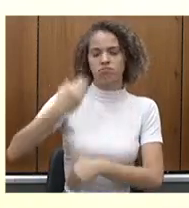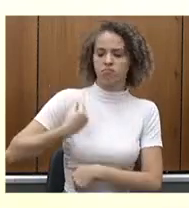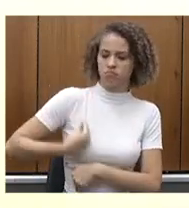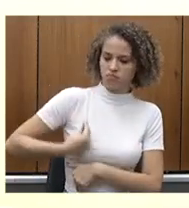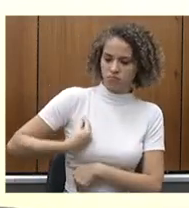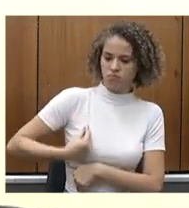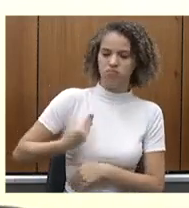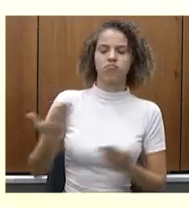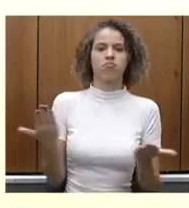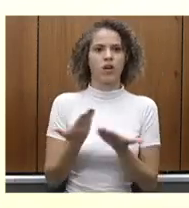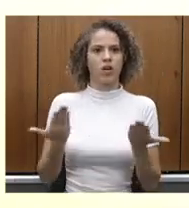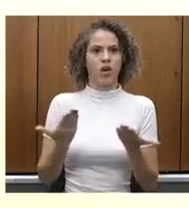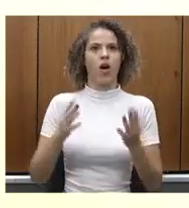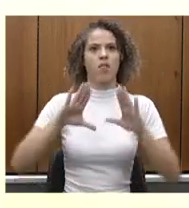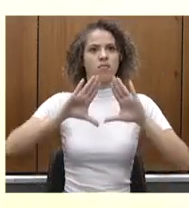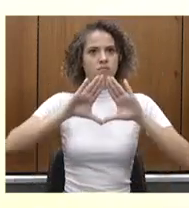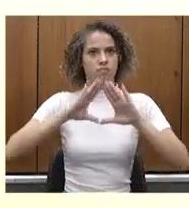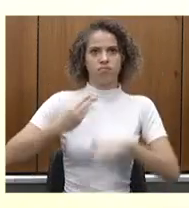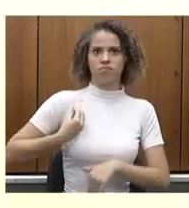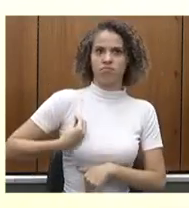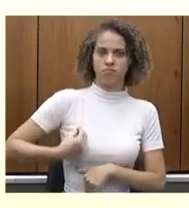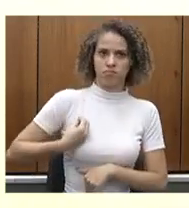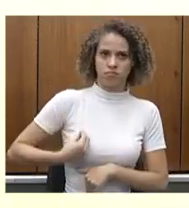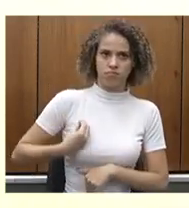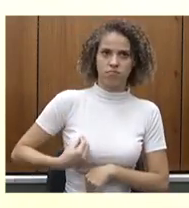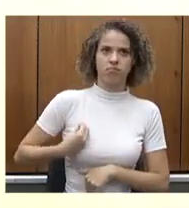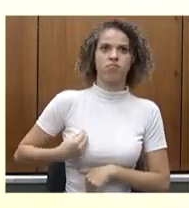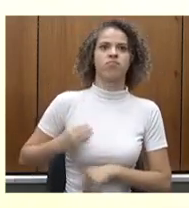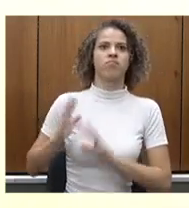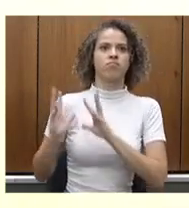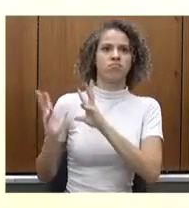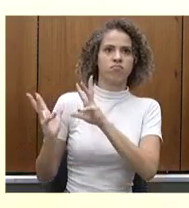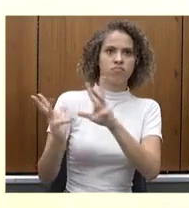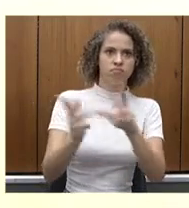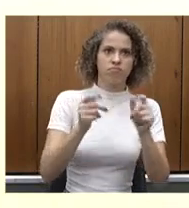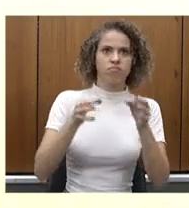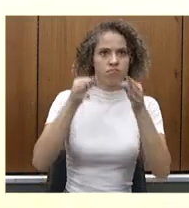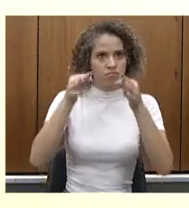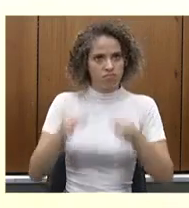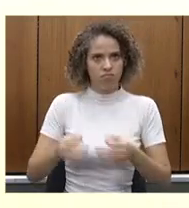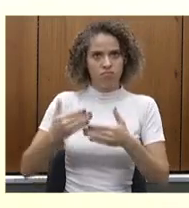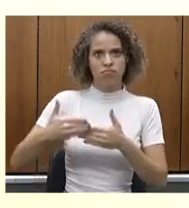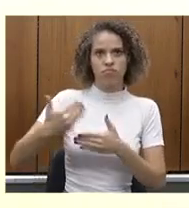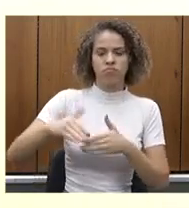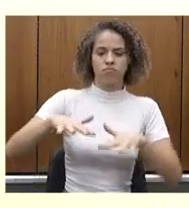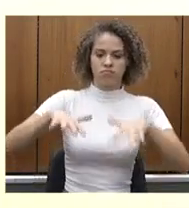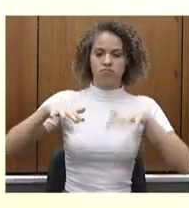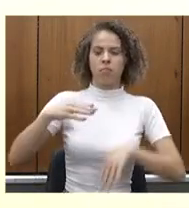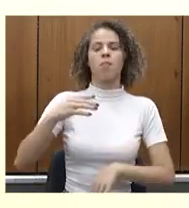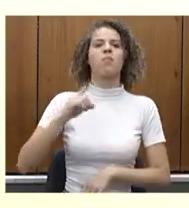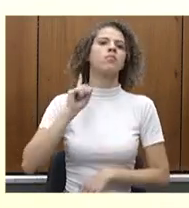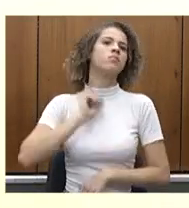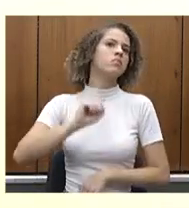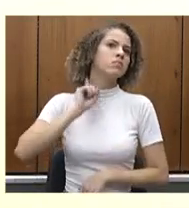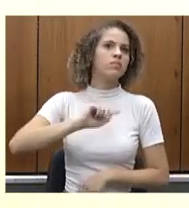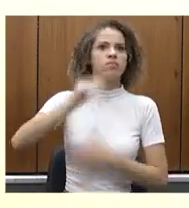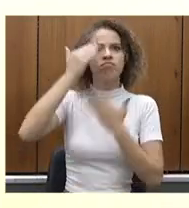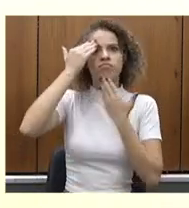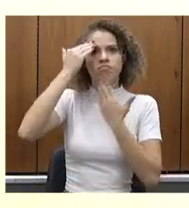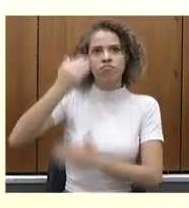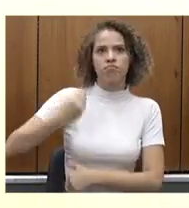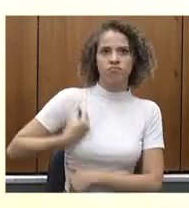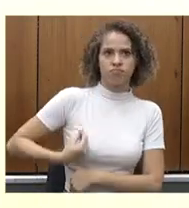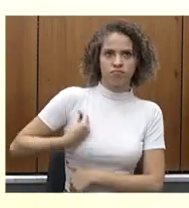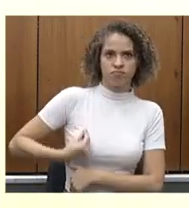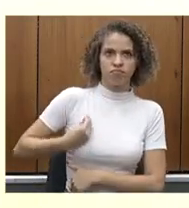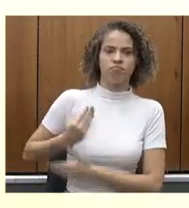sempre dessa casa, pela sua postura sempre muito correta e republicana com o Parlamento de Minas Gerais. Muito obrigado pela presença na